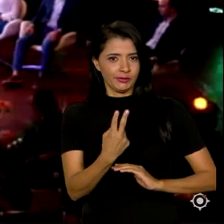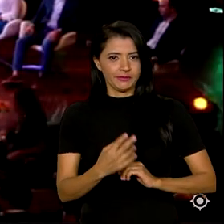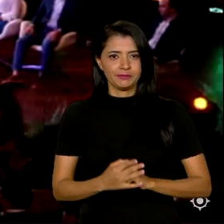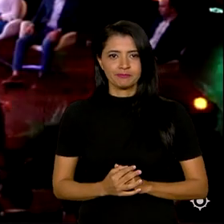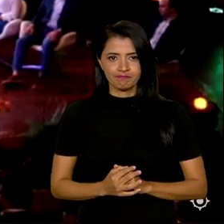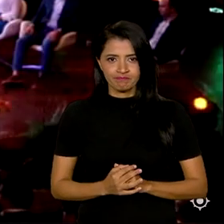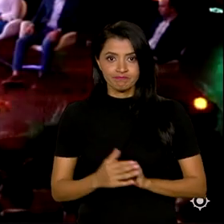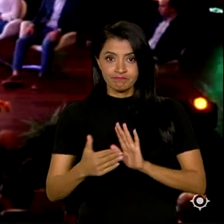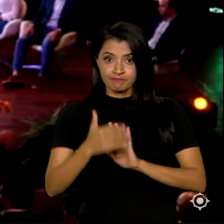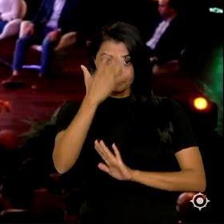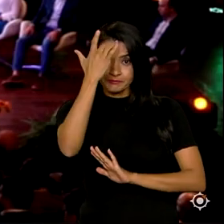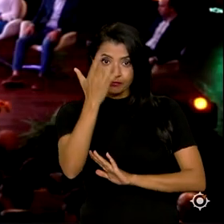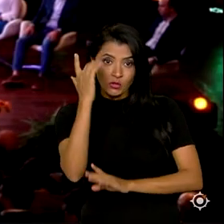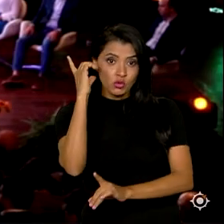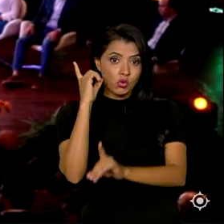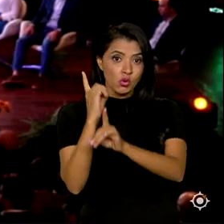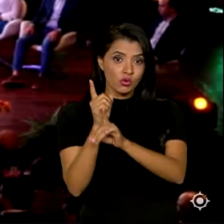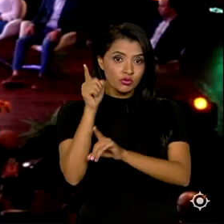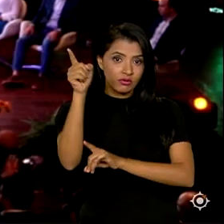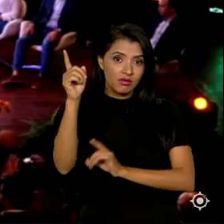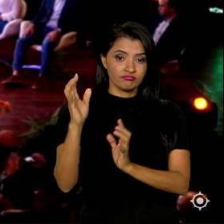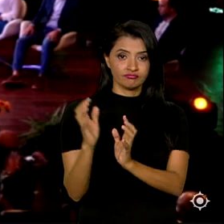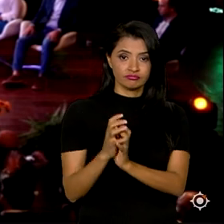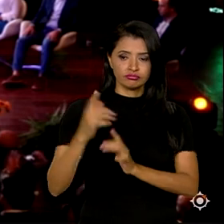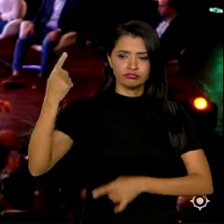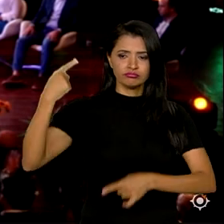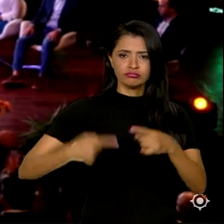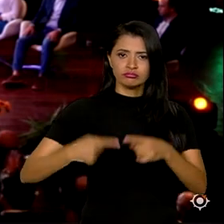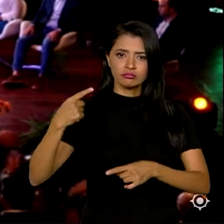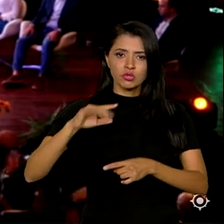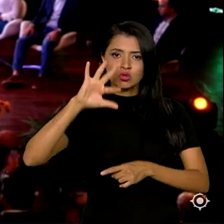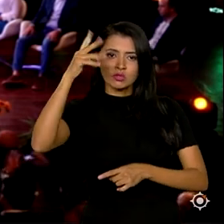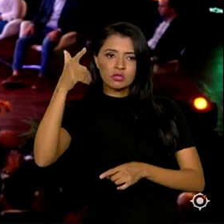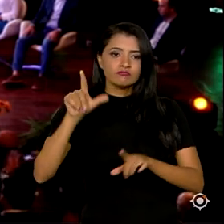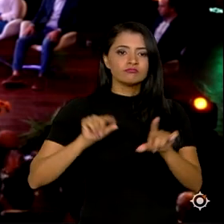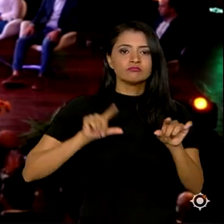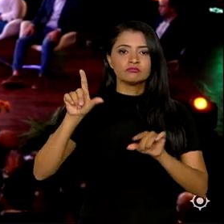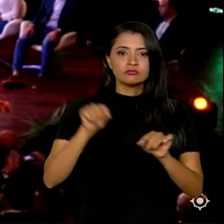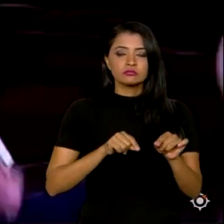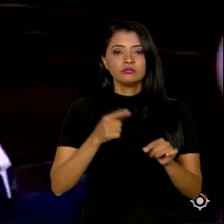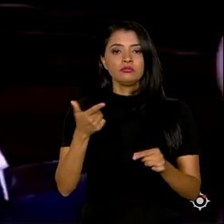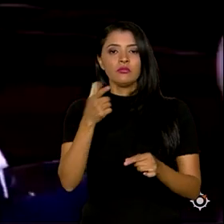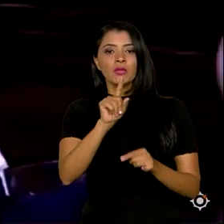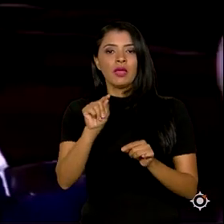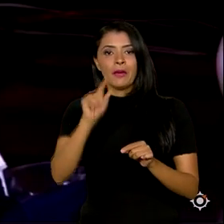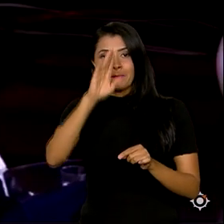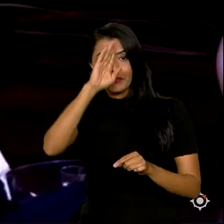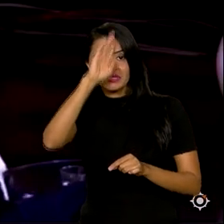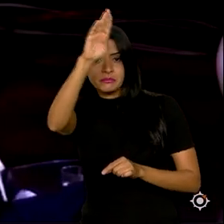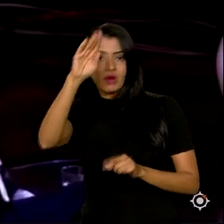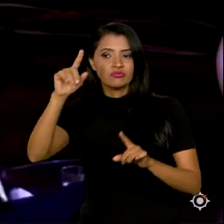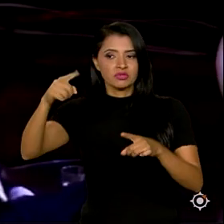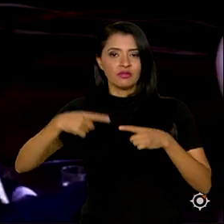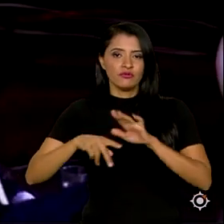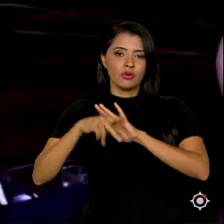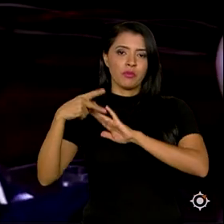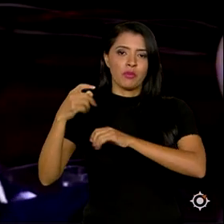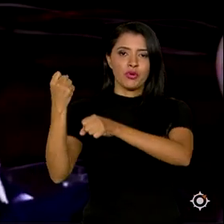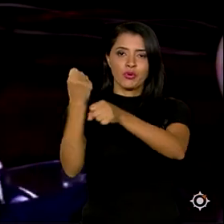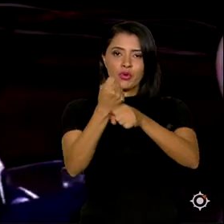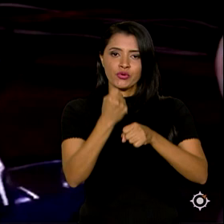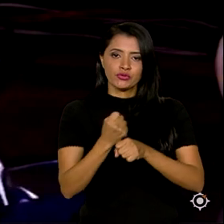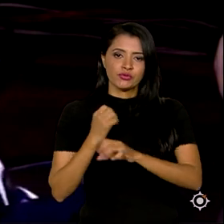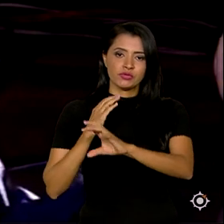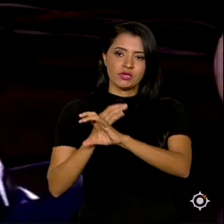Até amanhã, um encontro no Recife debate soluções e alternativas para enfrentar os principais desafios da construção